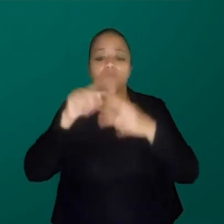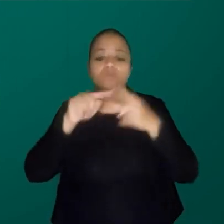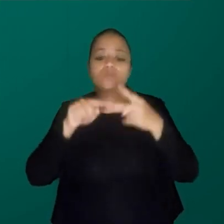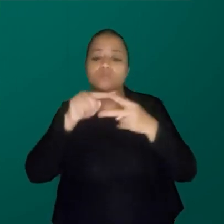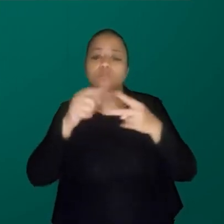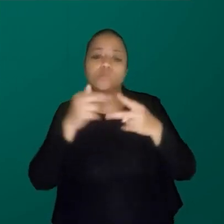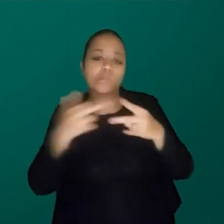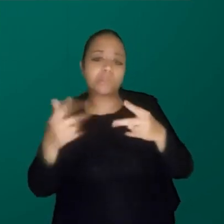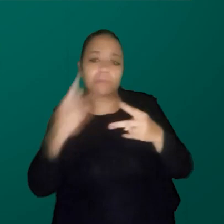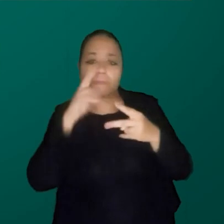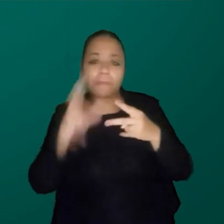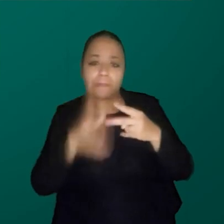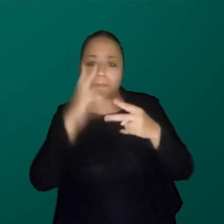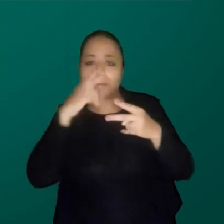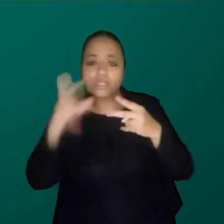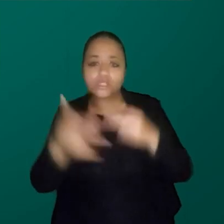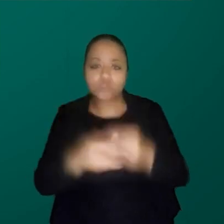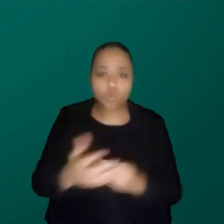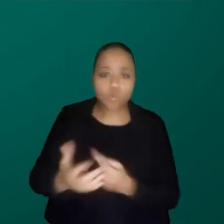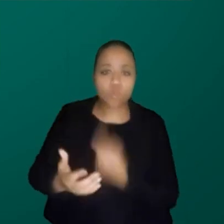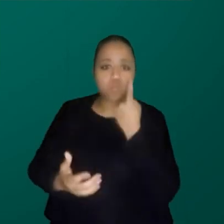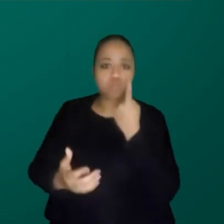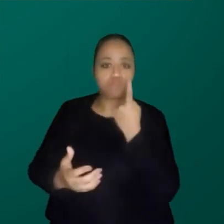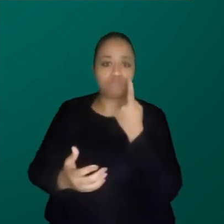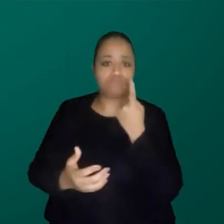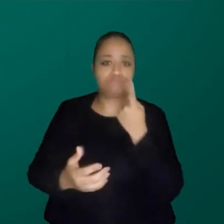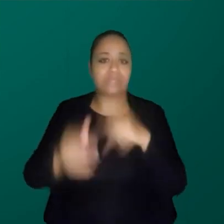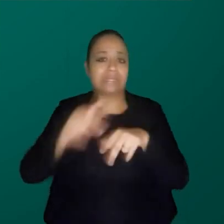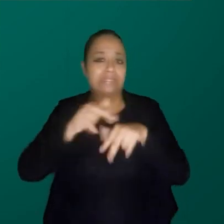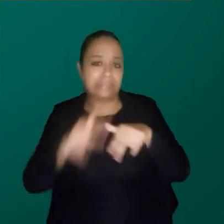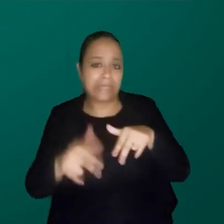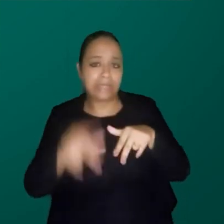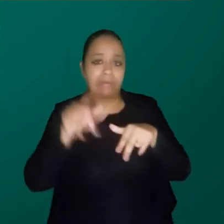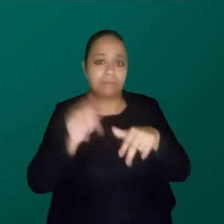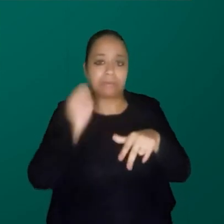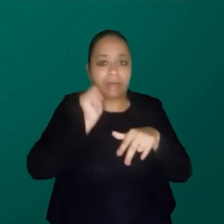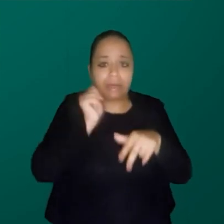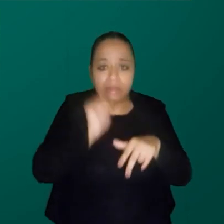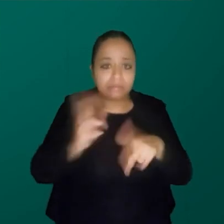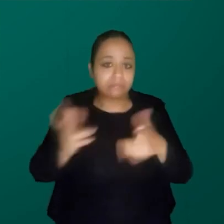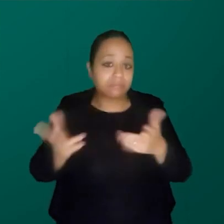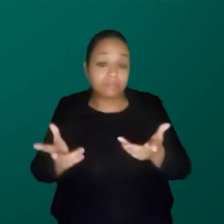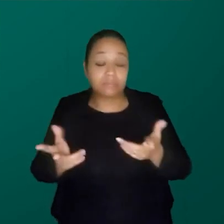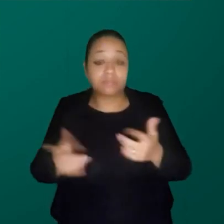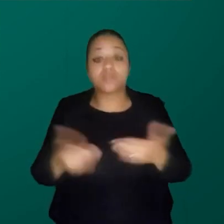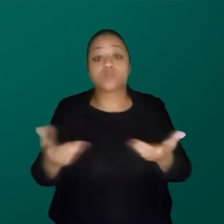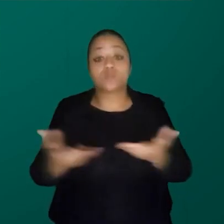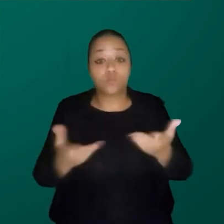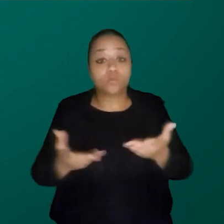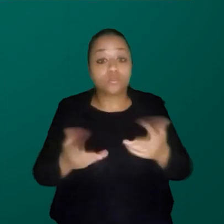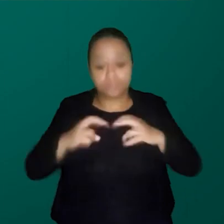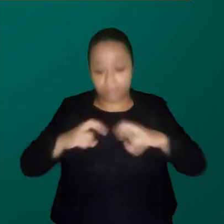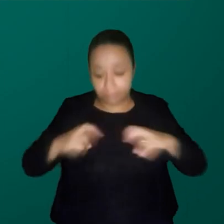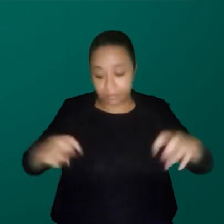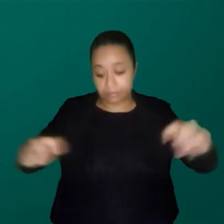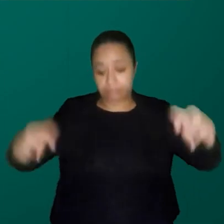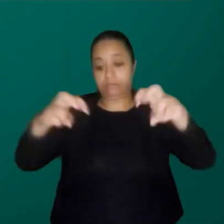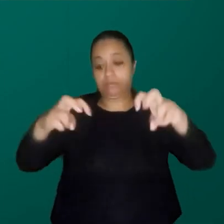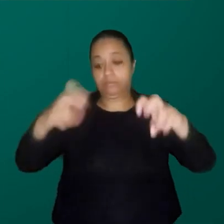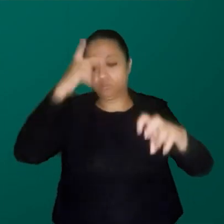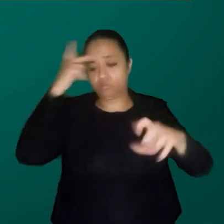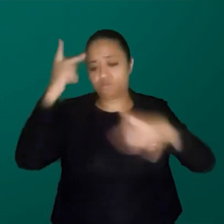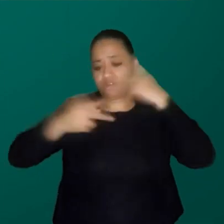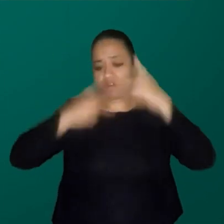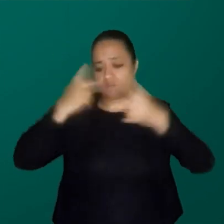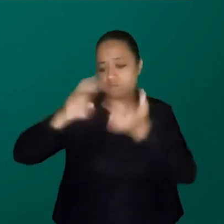sendo uma só. Então, gênero é mulher e a gente, pronto, também não se discute isso. E hoje de manhã na mesa, a gente ouviu, inclusive,